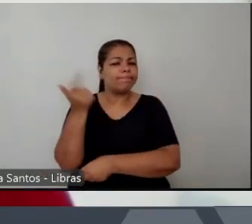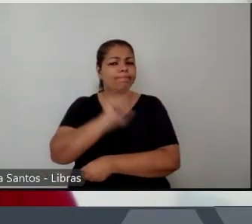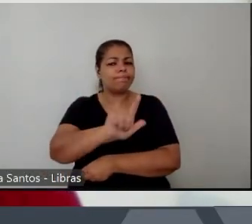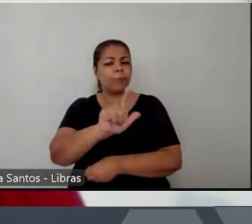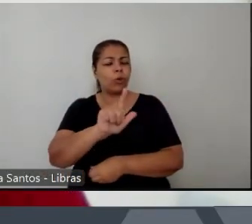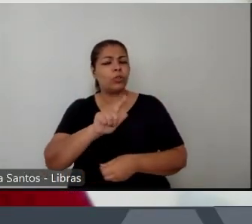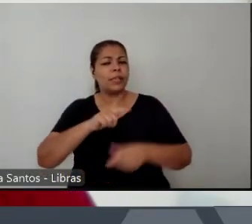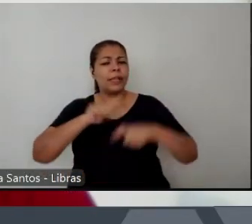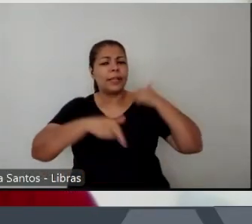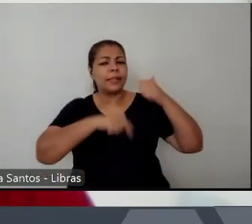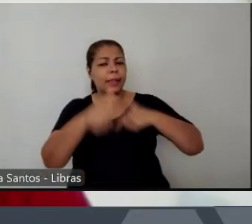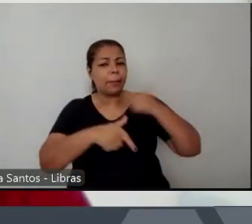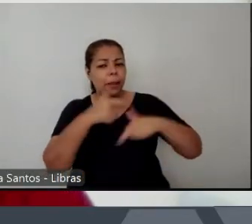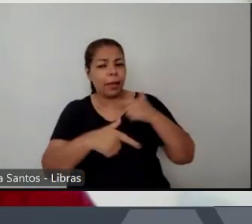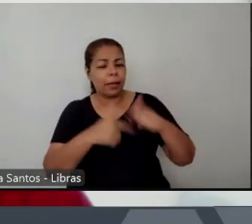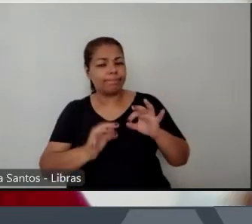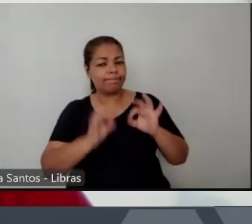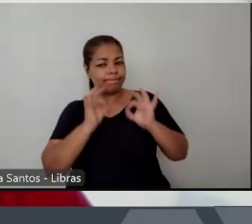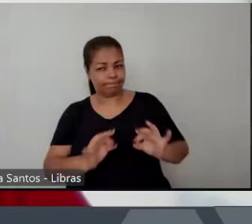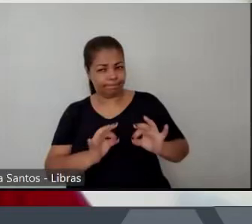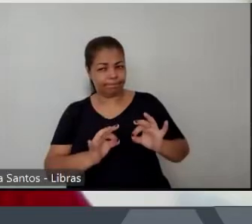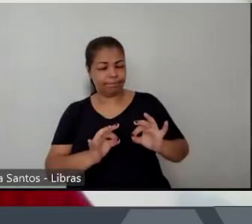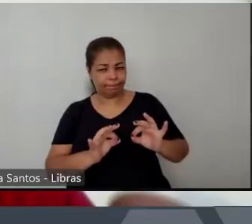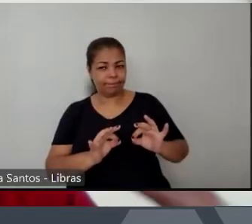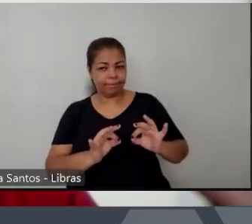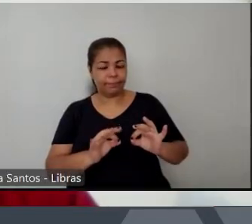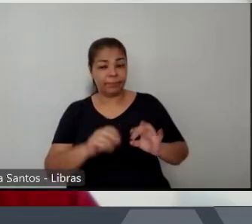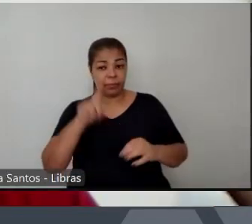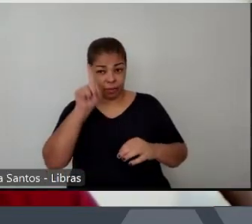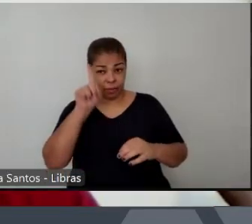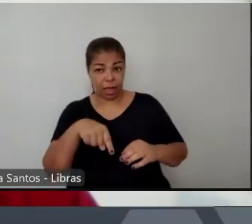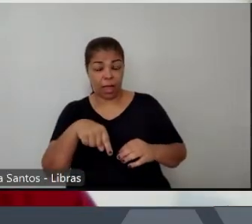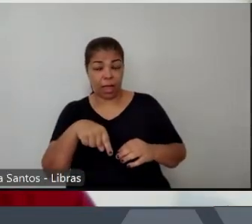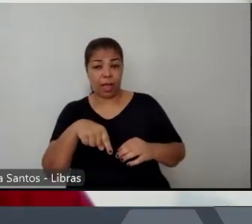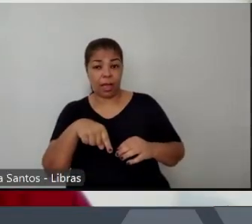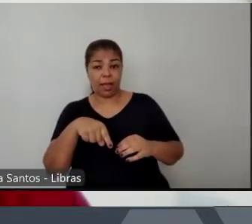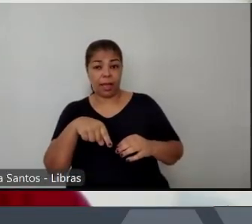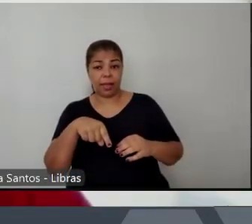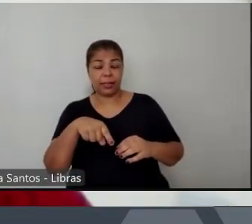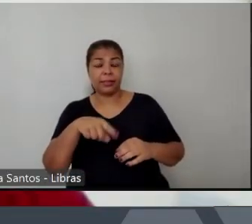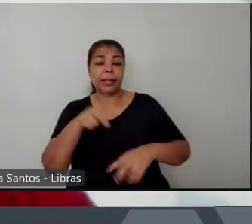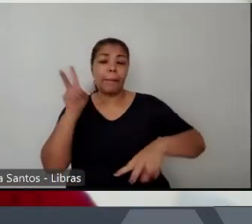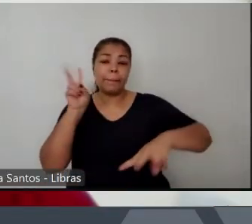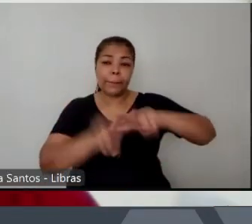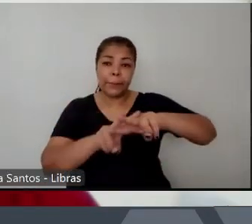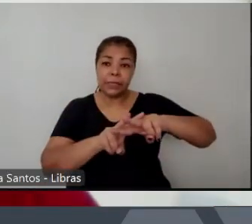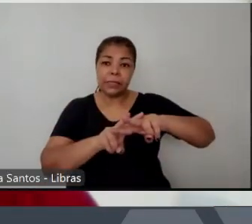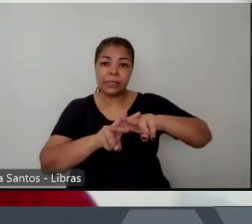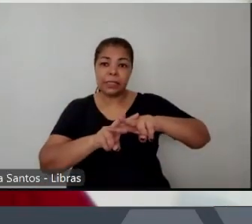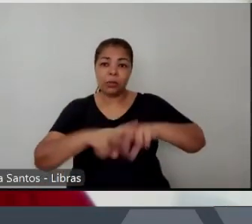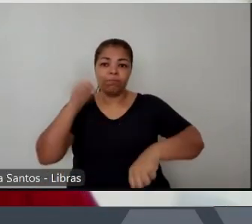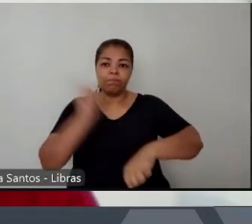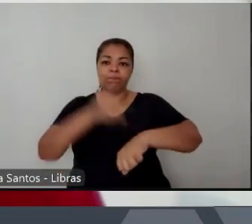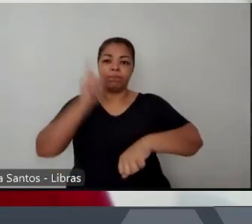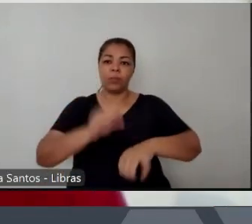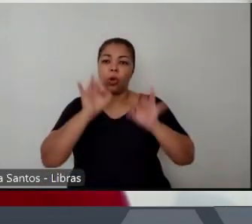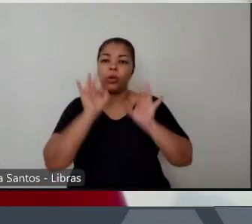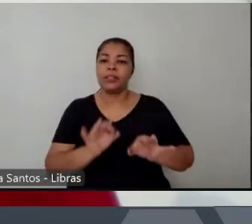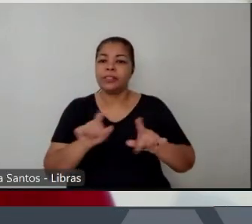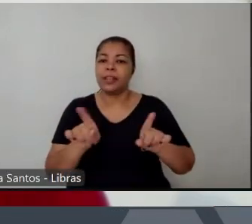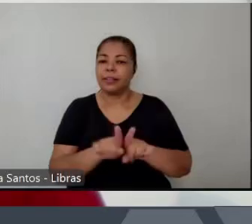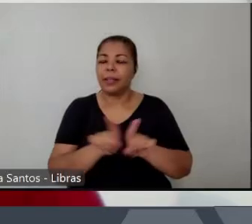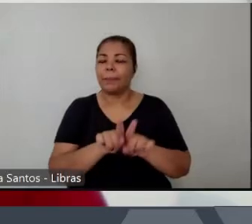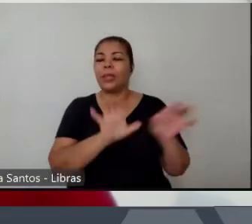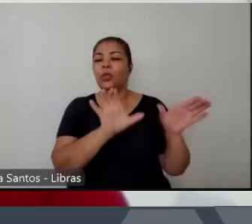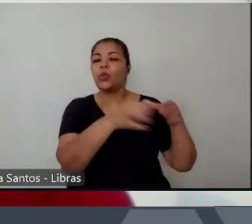funcionar a partir da prisão em flagrante nos territórios pobres e nos territórios em formações de grupos